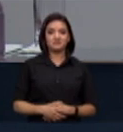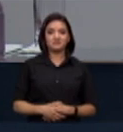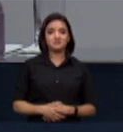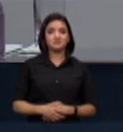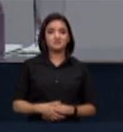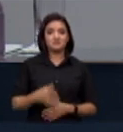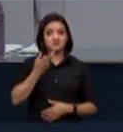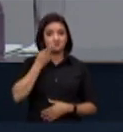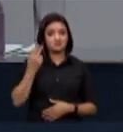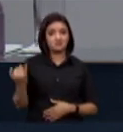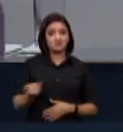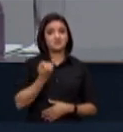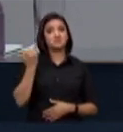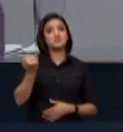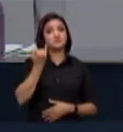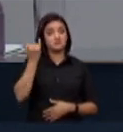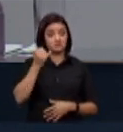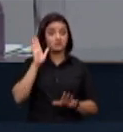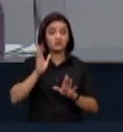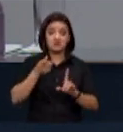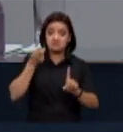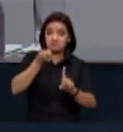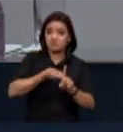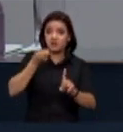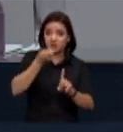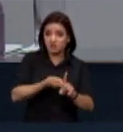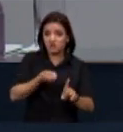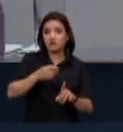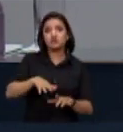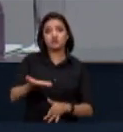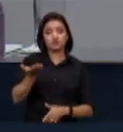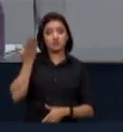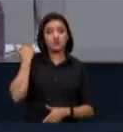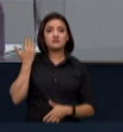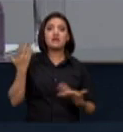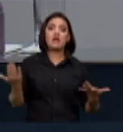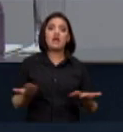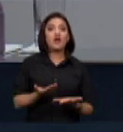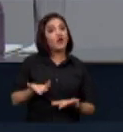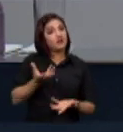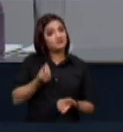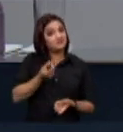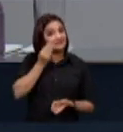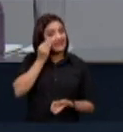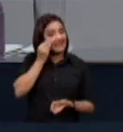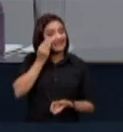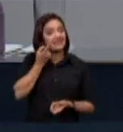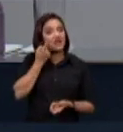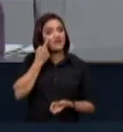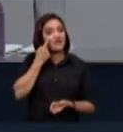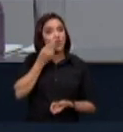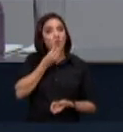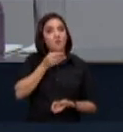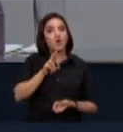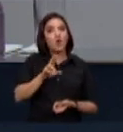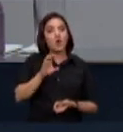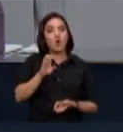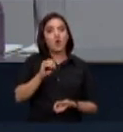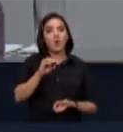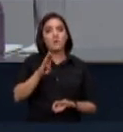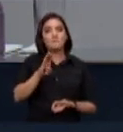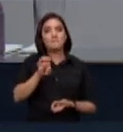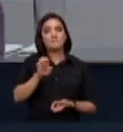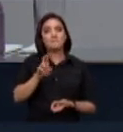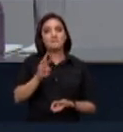importante de antigo militante. E nós tentaremos ouvir agora o senhor Roberto Rodrigues,